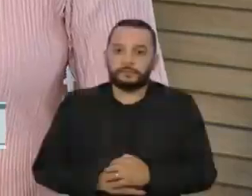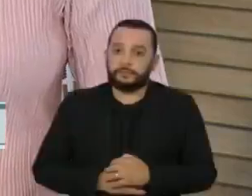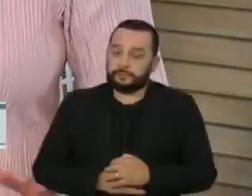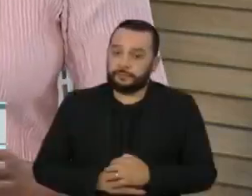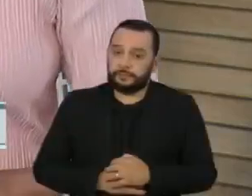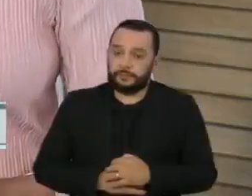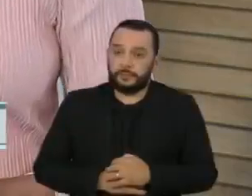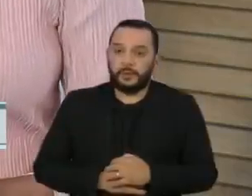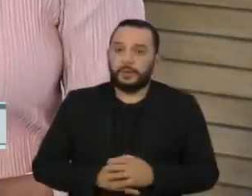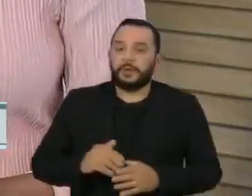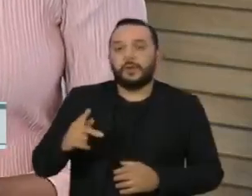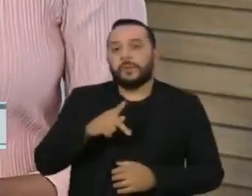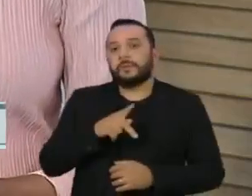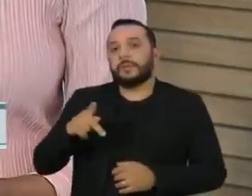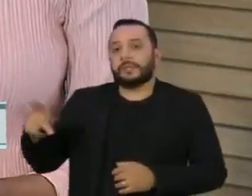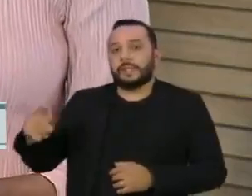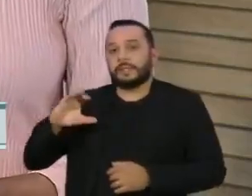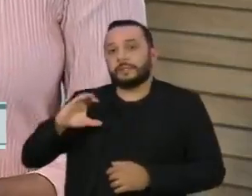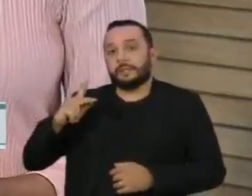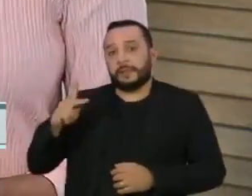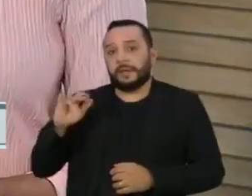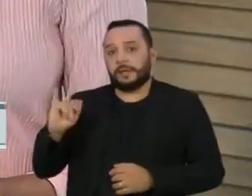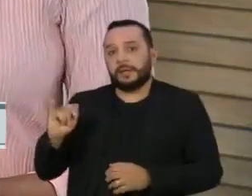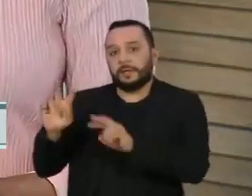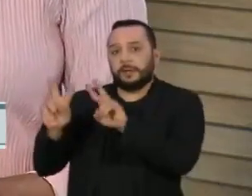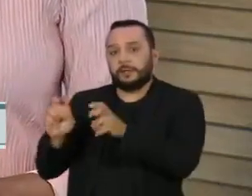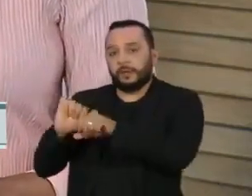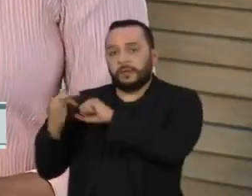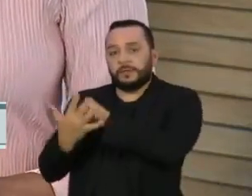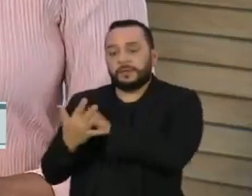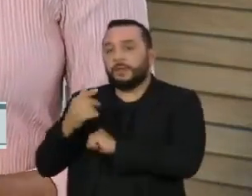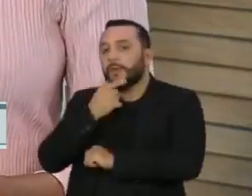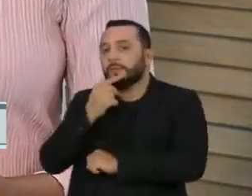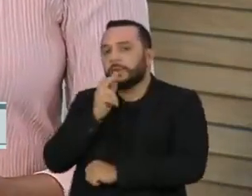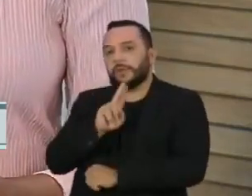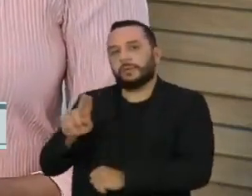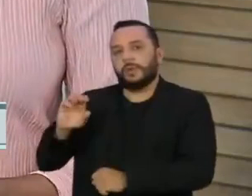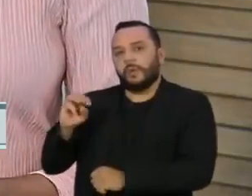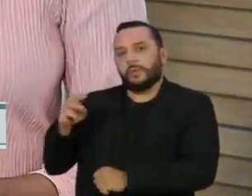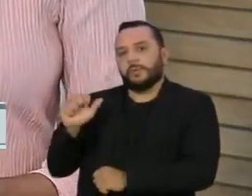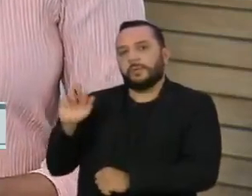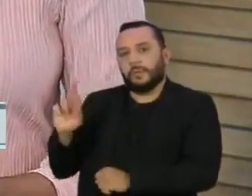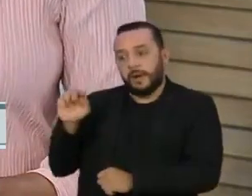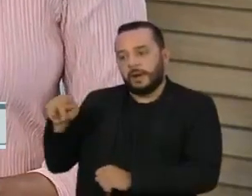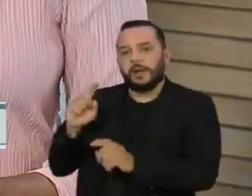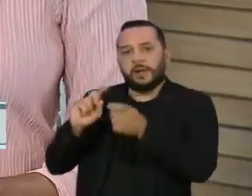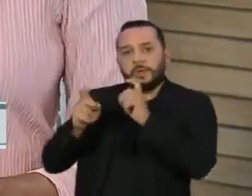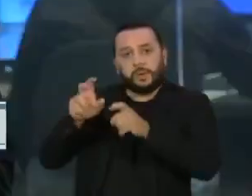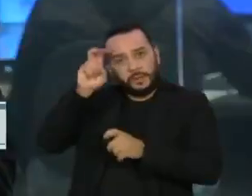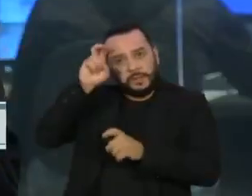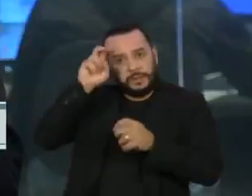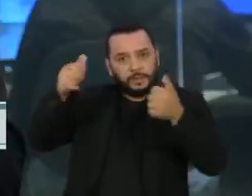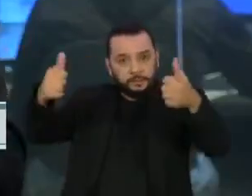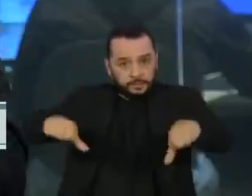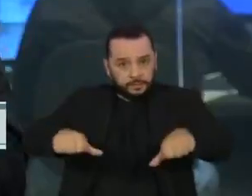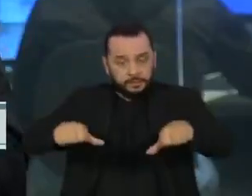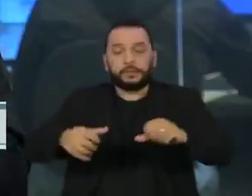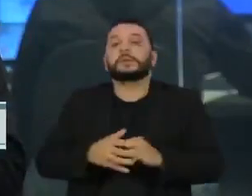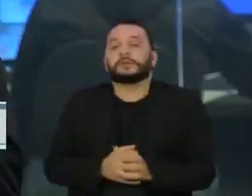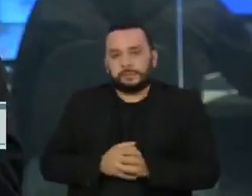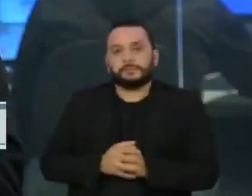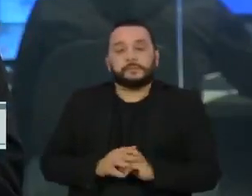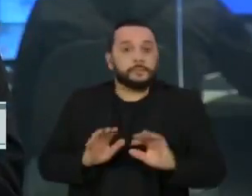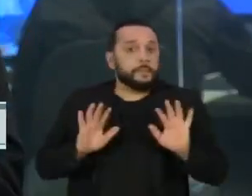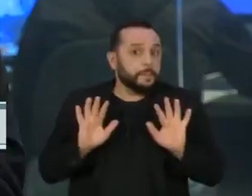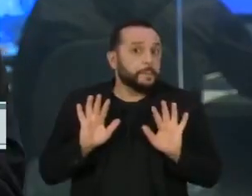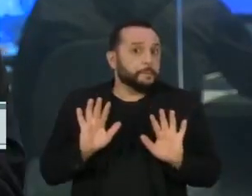O presidente da Comissão Parlamentar de Inquérito da Pandemia, senador Omar Aziz, cancelou a sessão desta quinta-feira. Ainda assim,